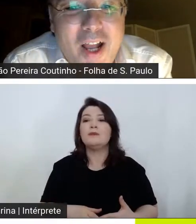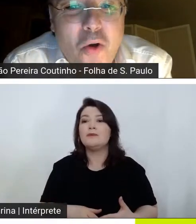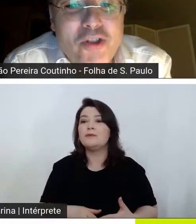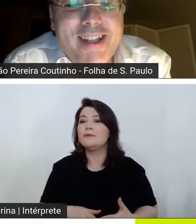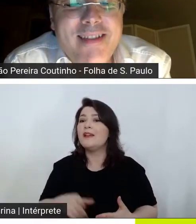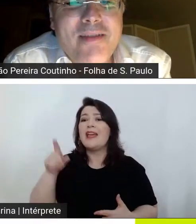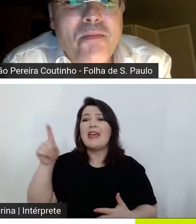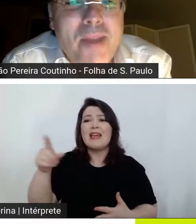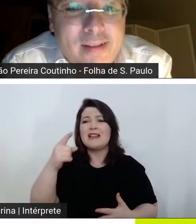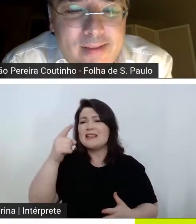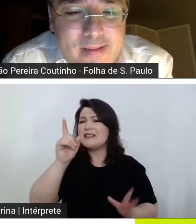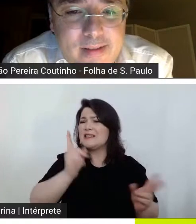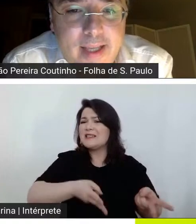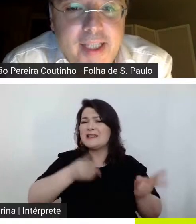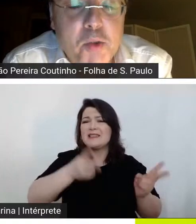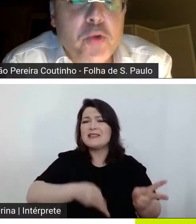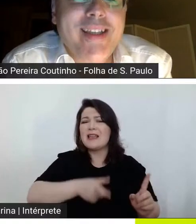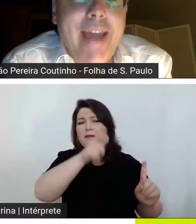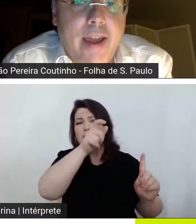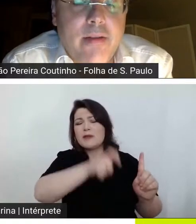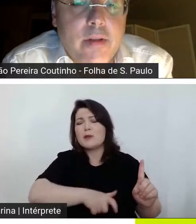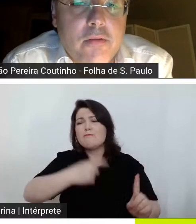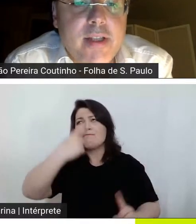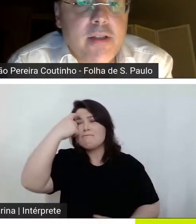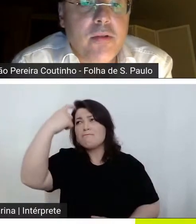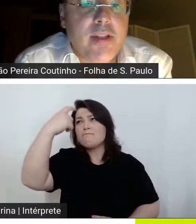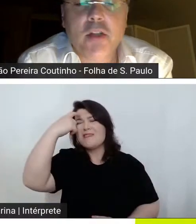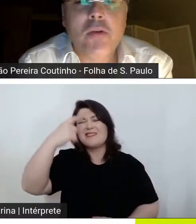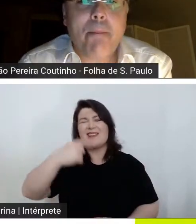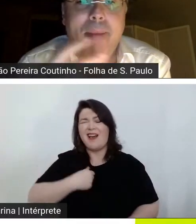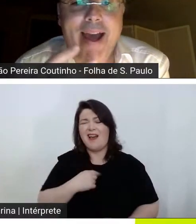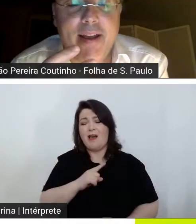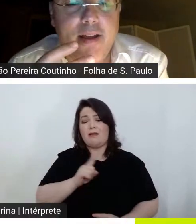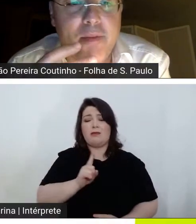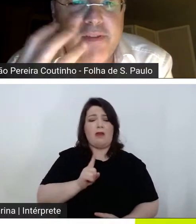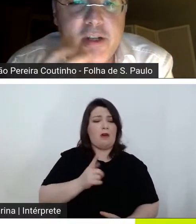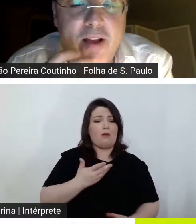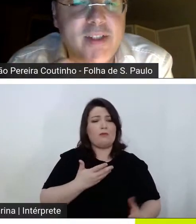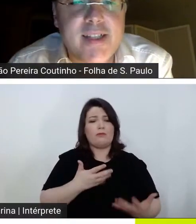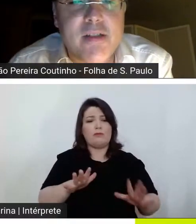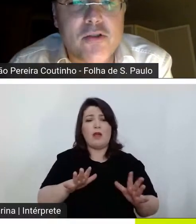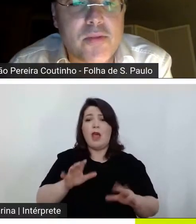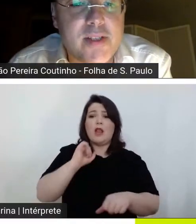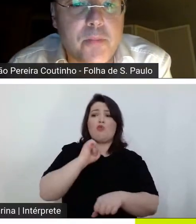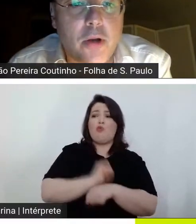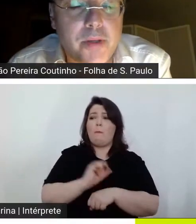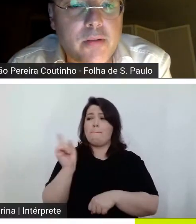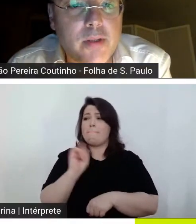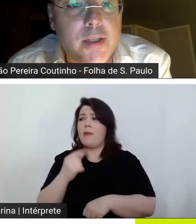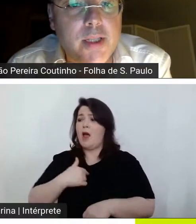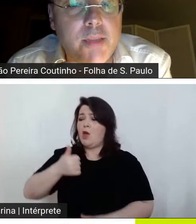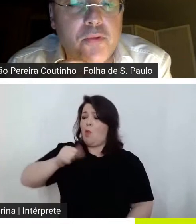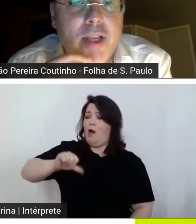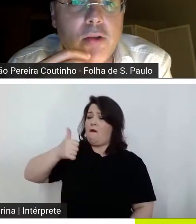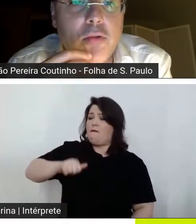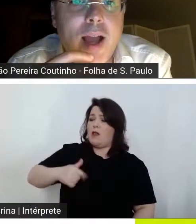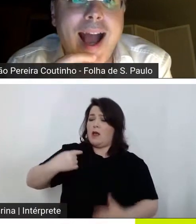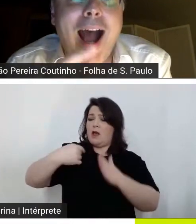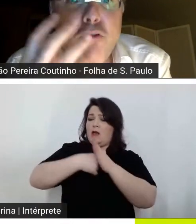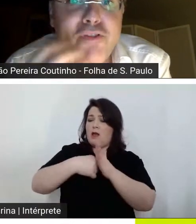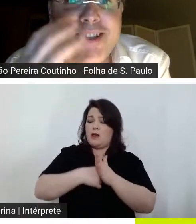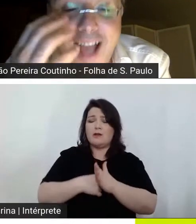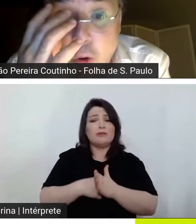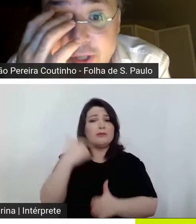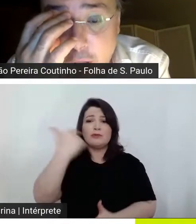nega constantemente aquilo que é no sentido de que ele nunca para para fazer uma avaliação sobre si próprio e portanto